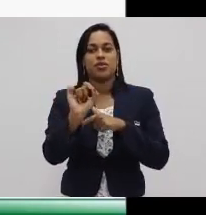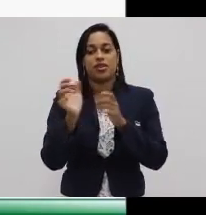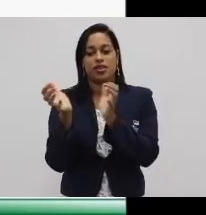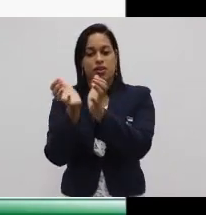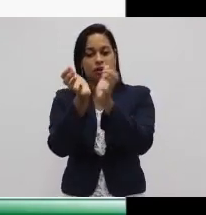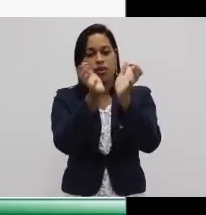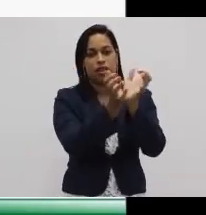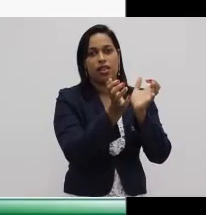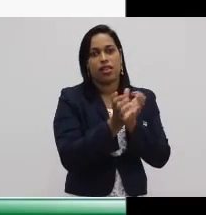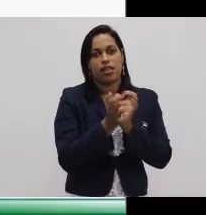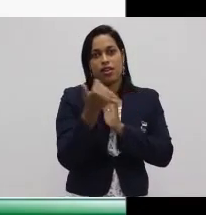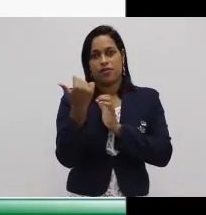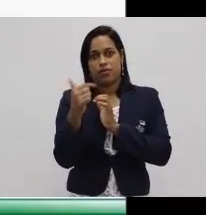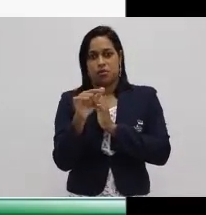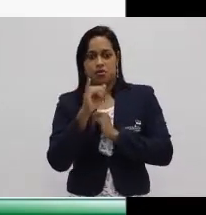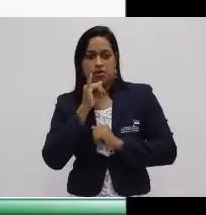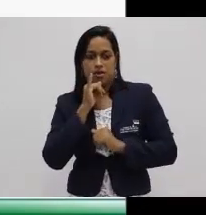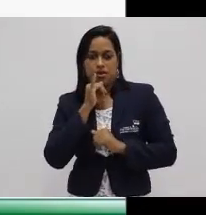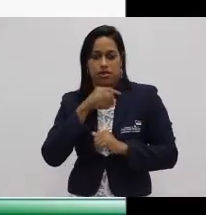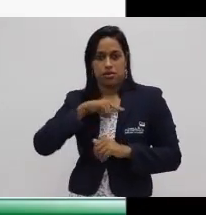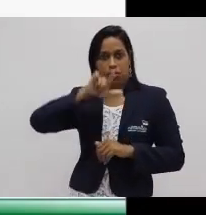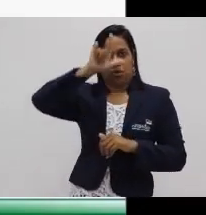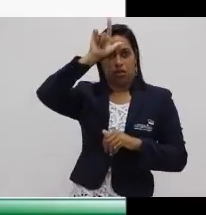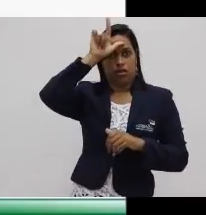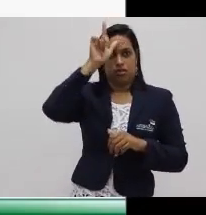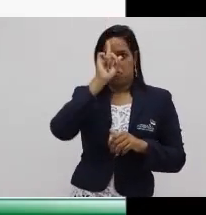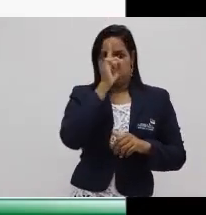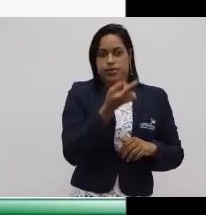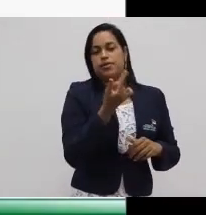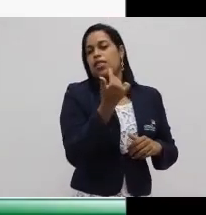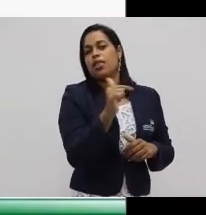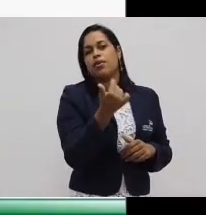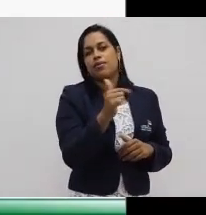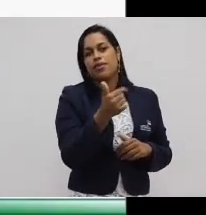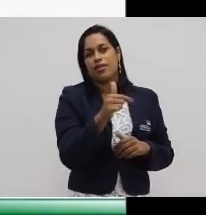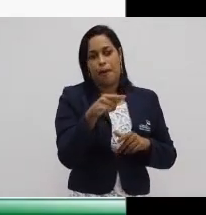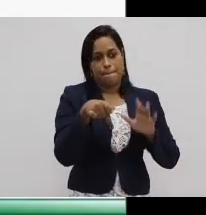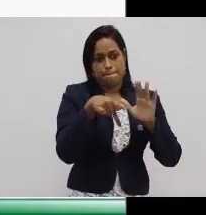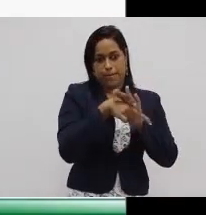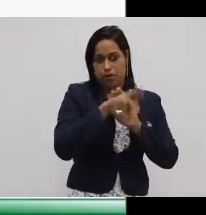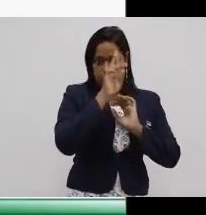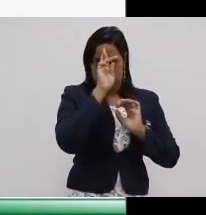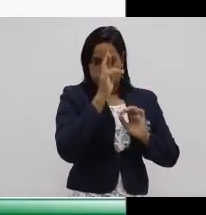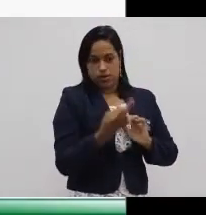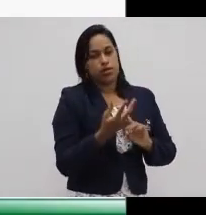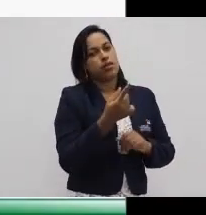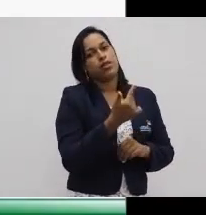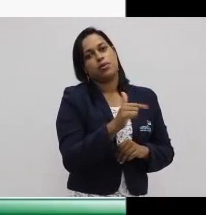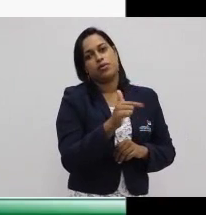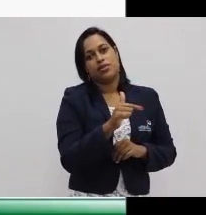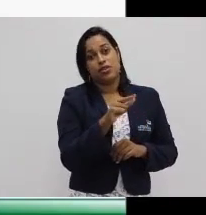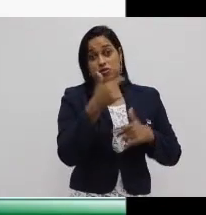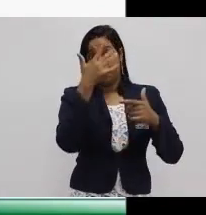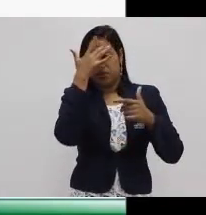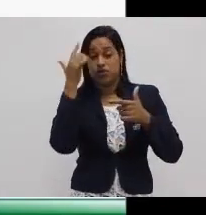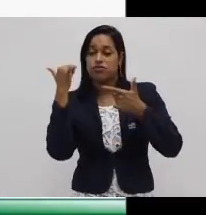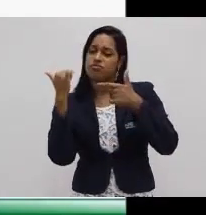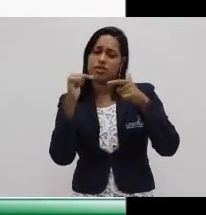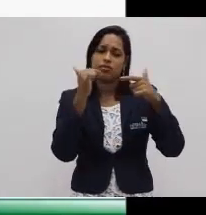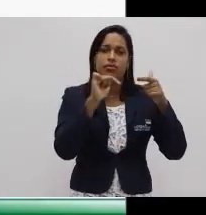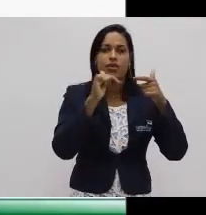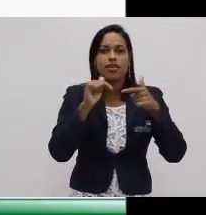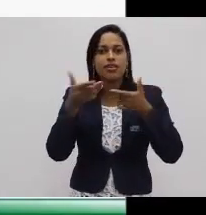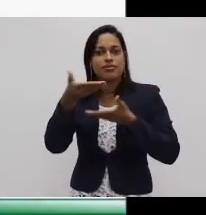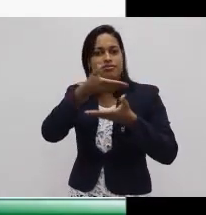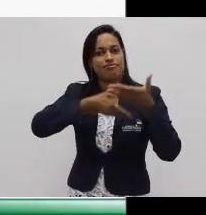coletiva. Não existia um dono, não existia um senhor das terras ou um senhor do resultado. As pessoas trabalhavam umas para as